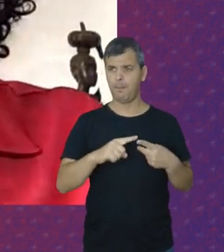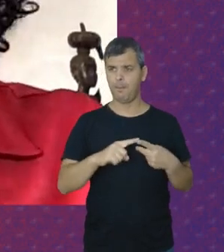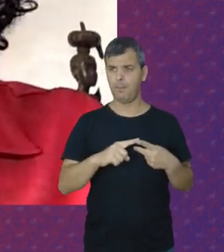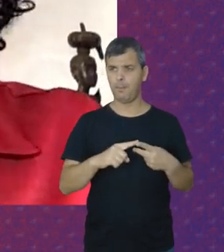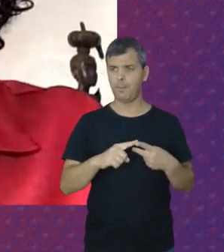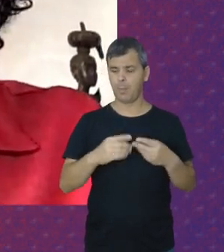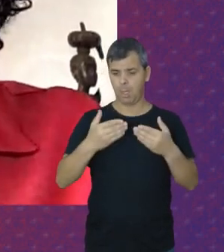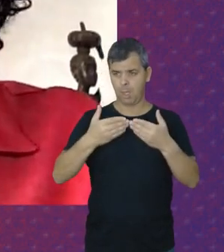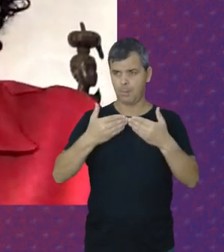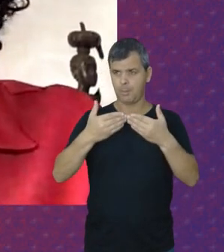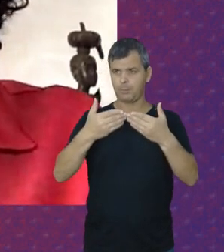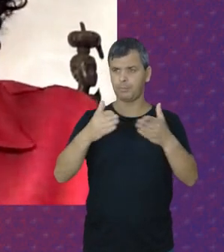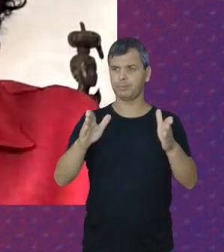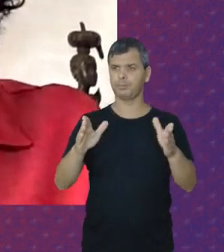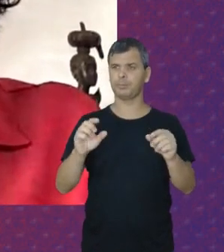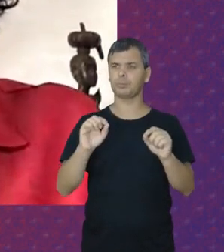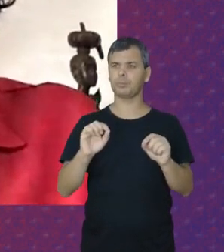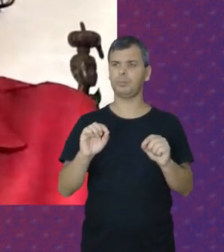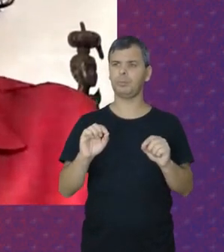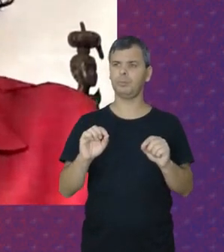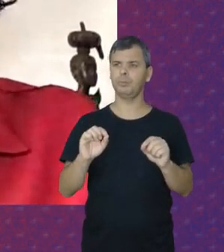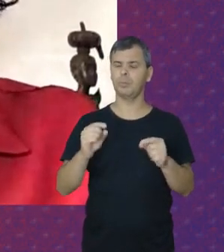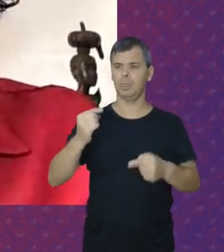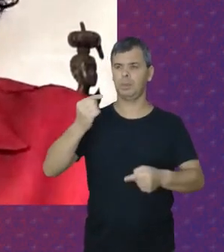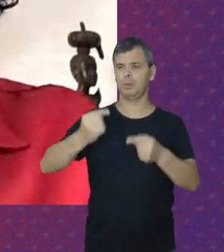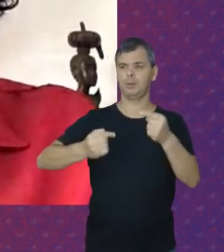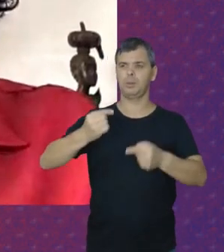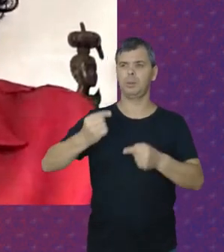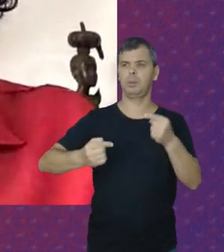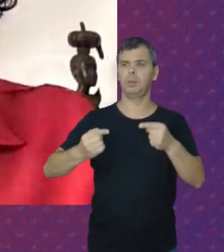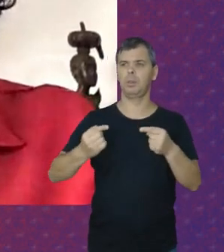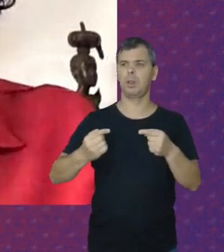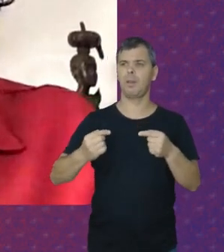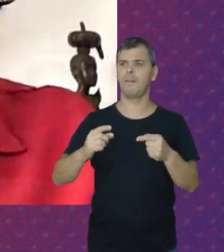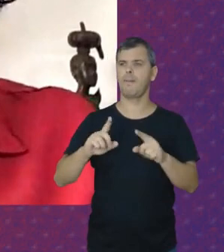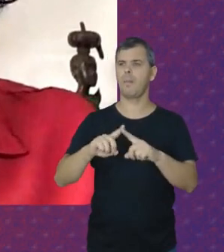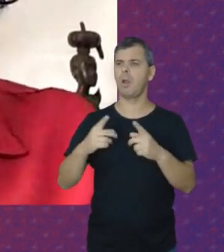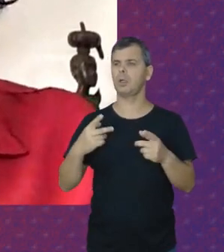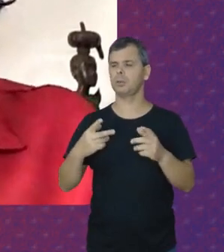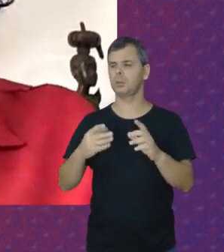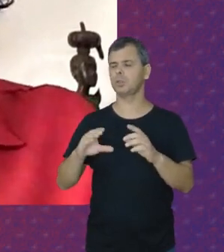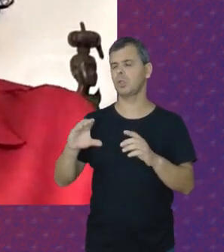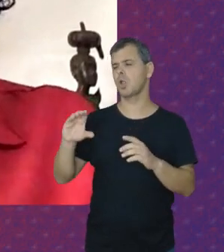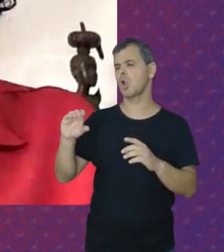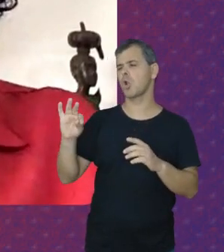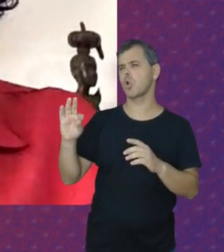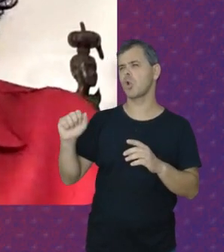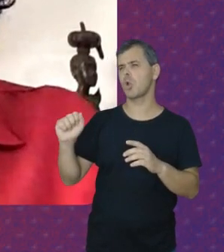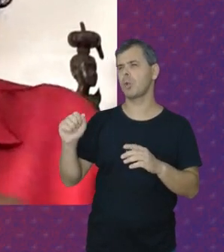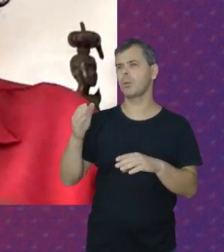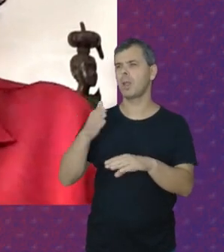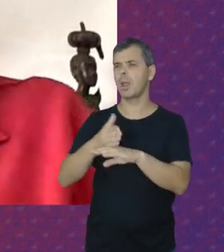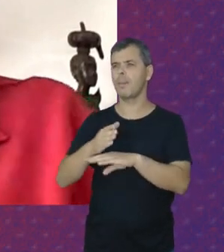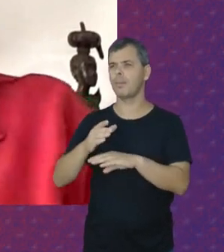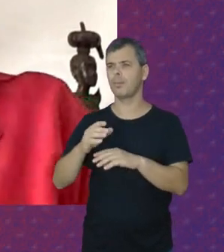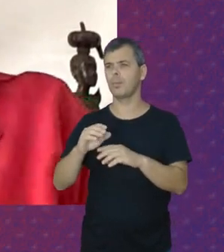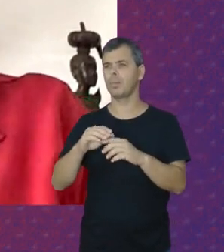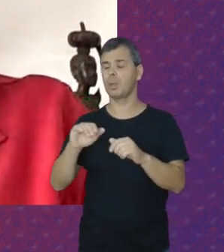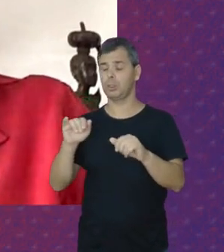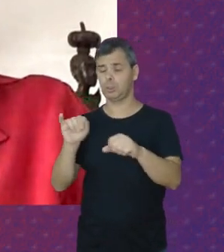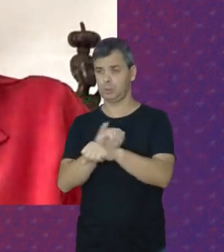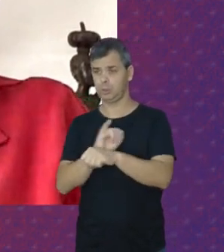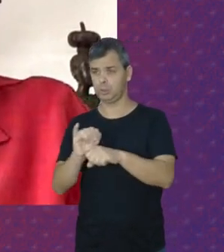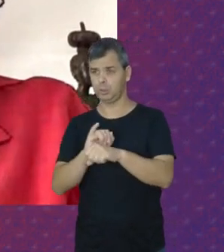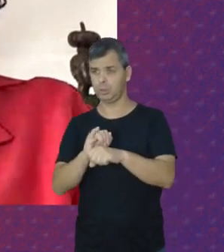abertura Das políticas As políticas De cotas As políticas De ações